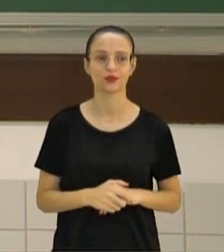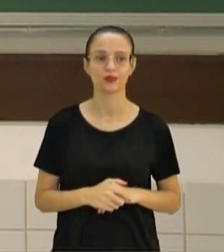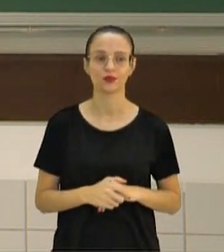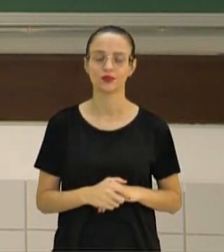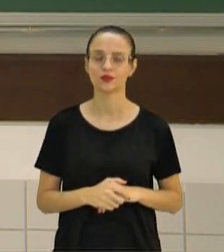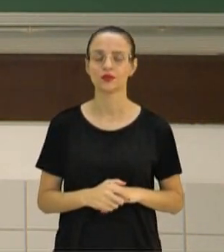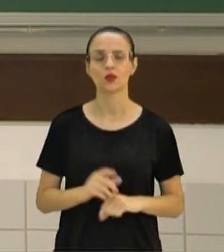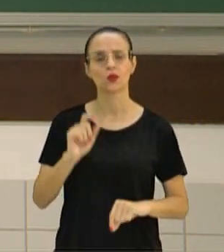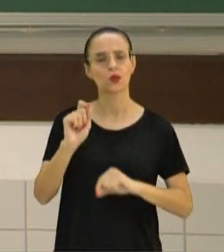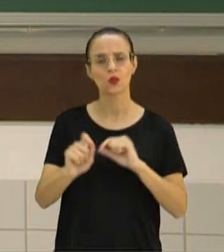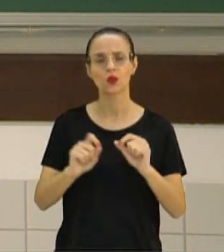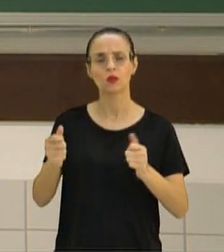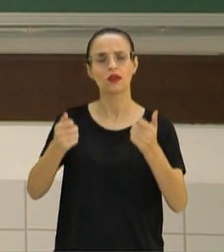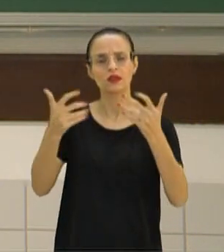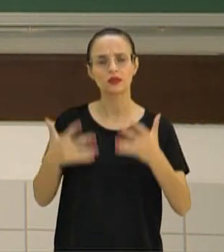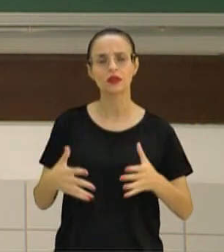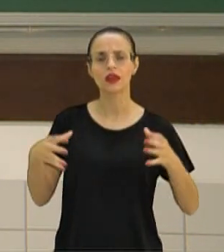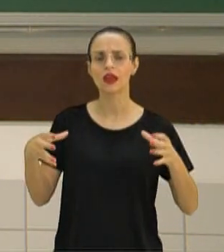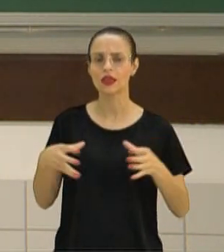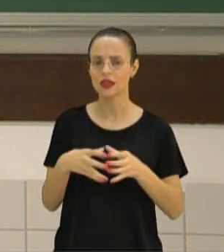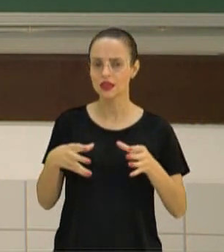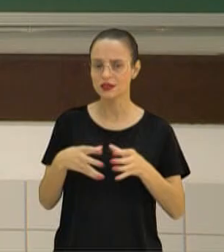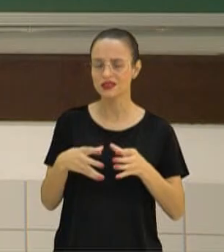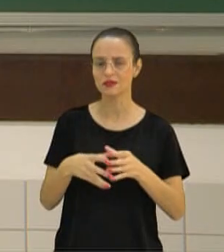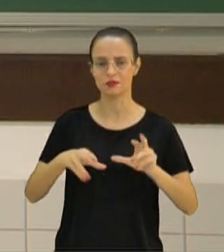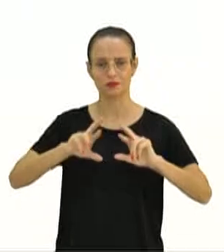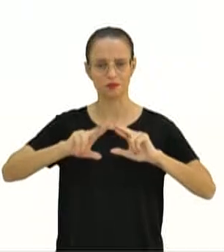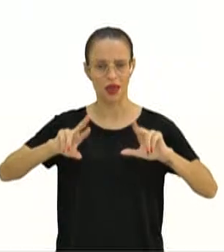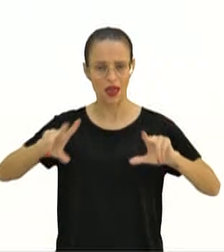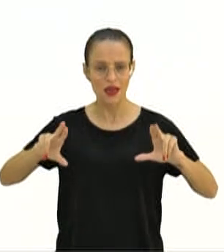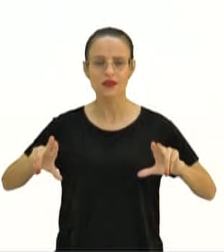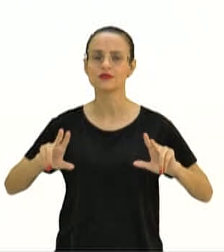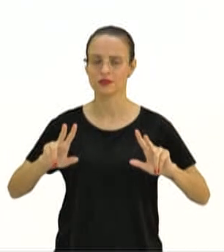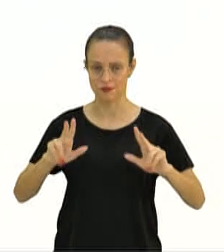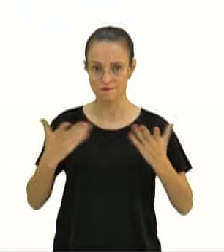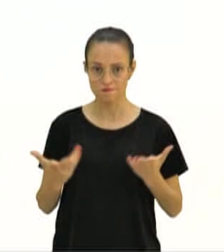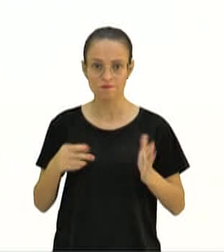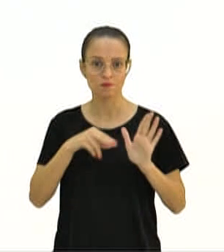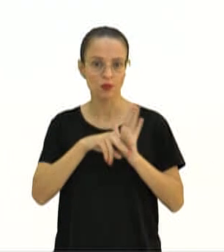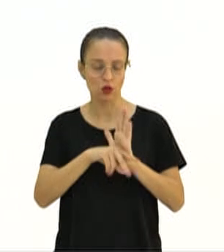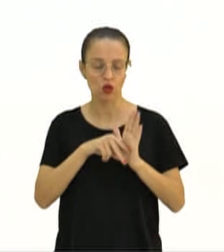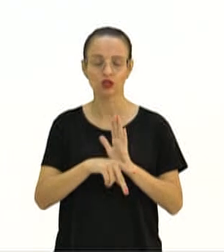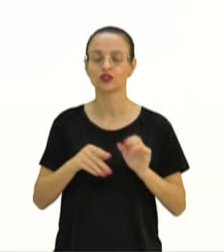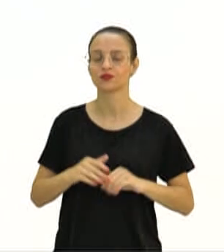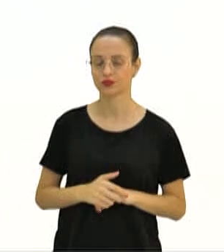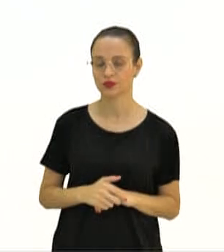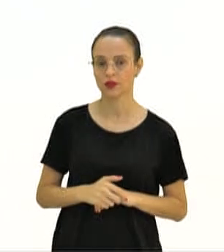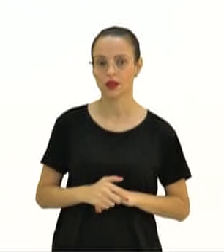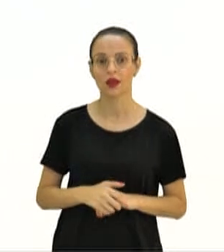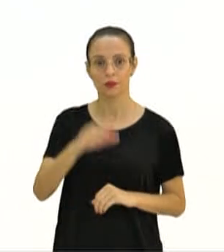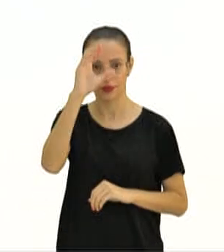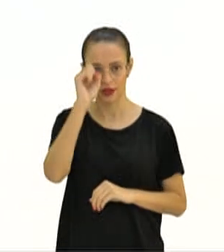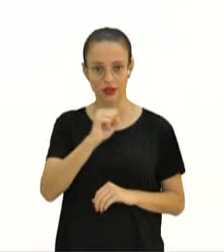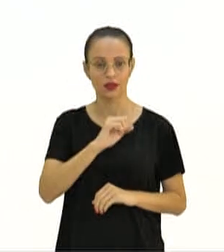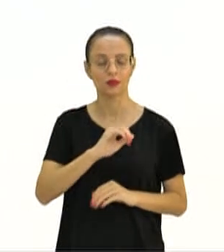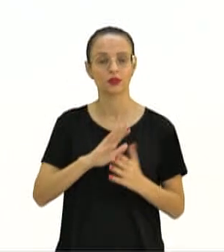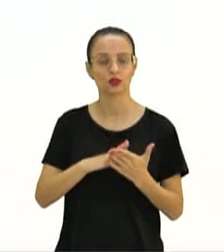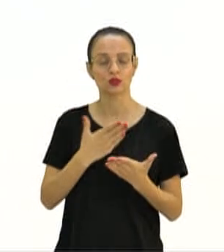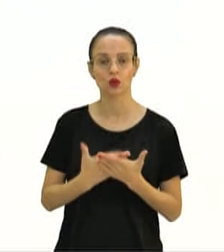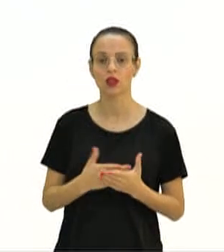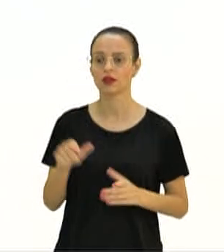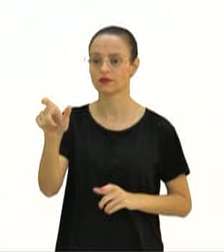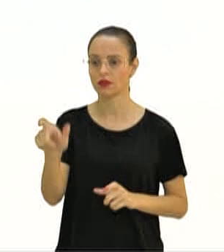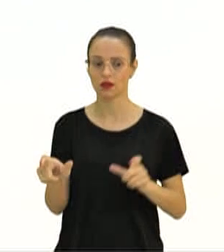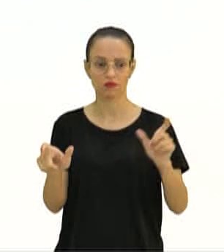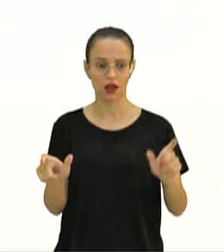Como se define uma espécie biológica da Mundo Estranho? O que aprendemos na escola é que dois indivíduos são considerados da mesma espécie